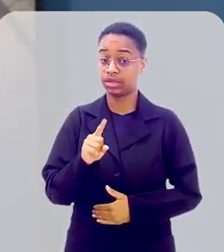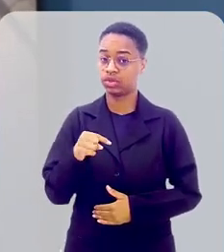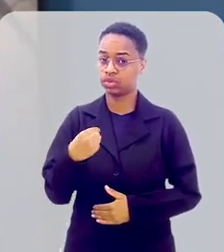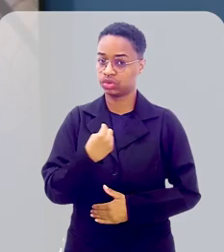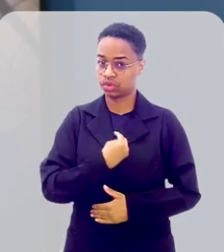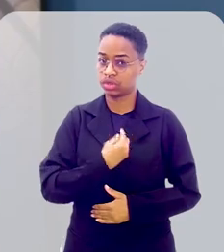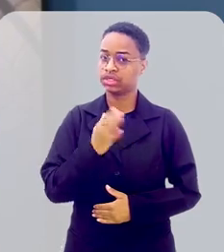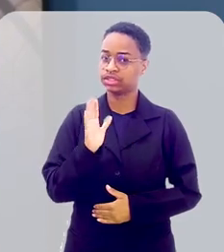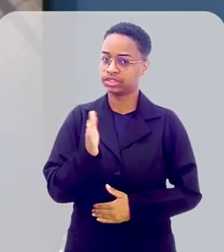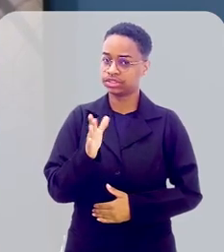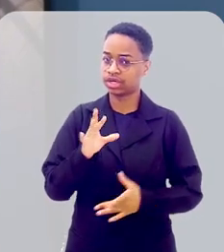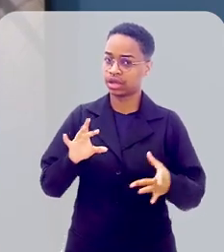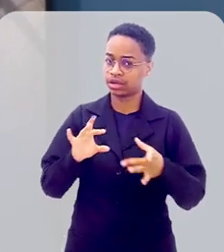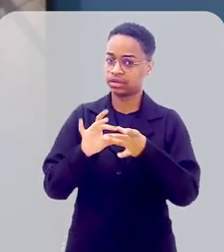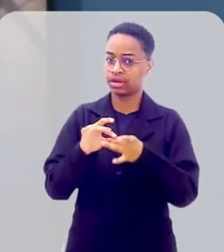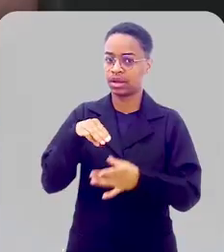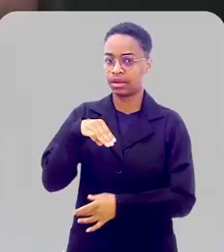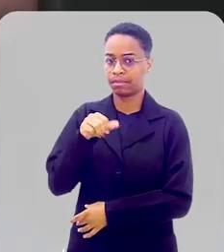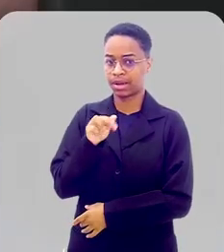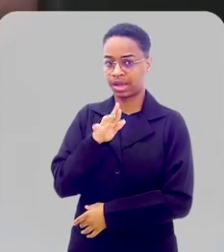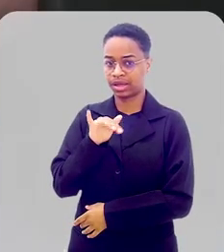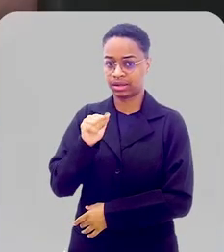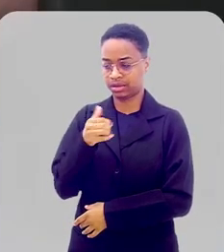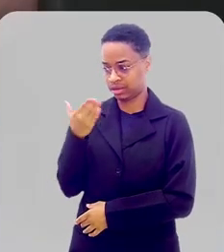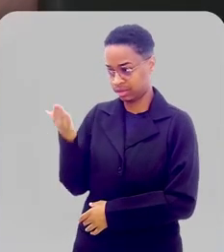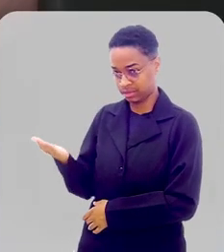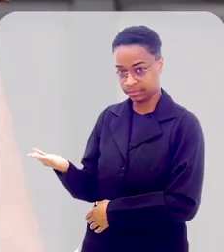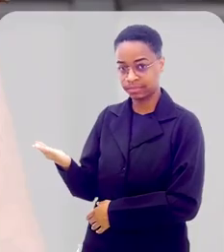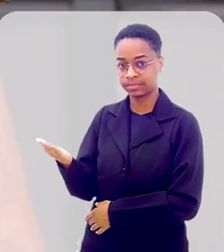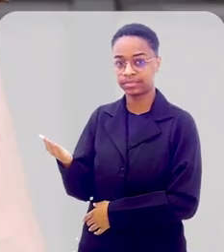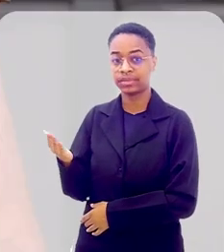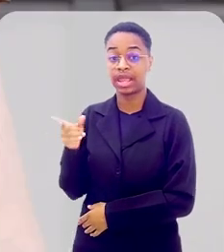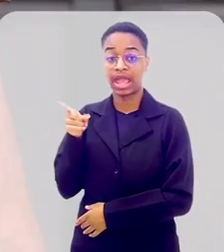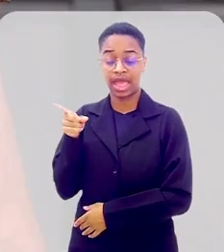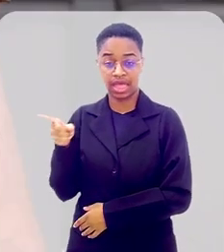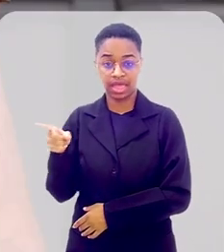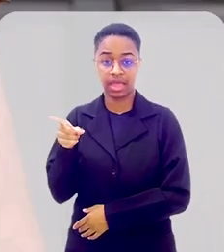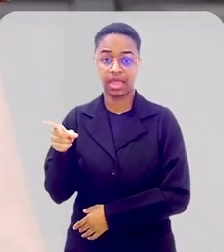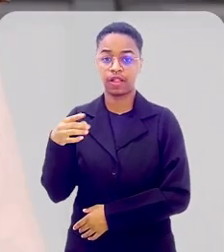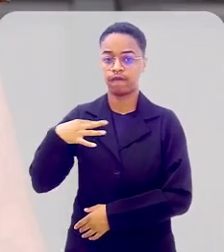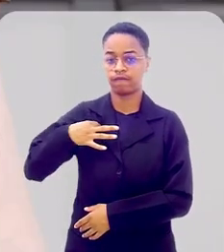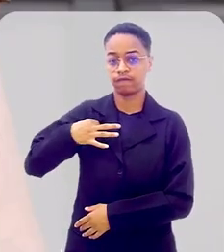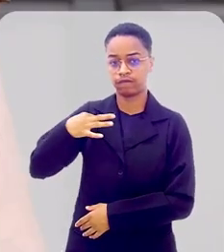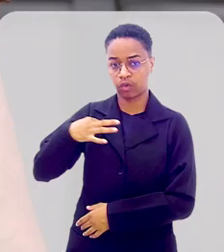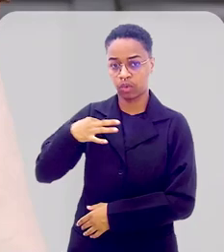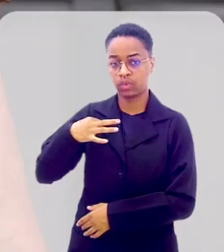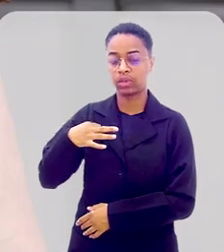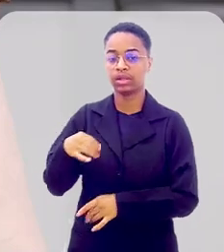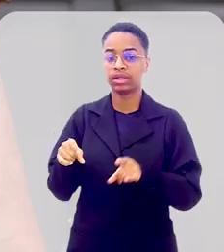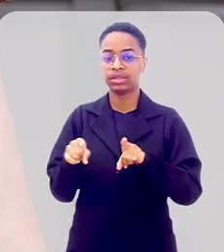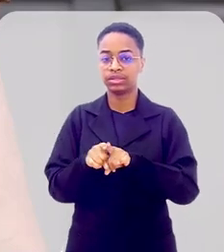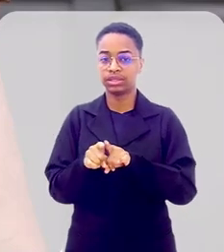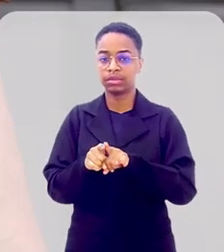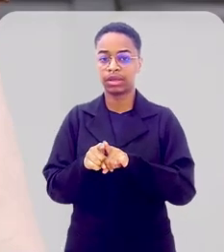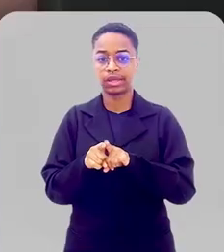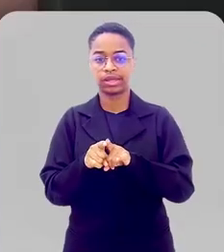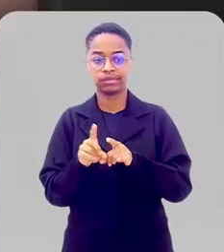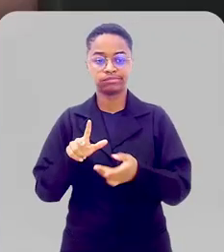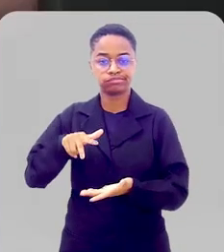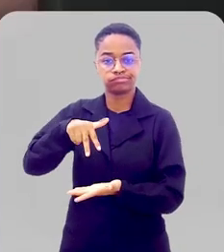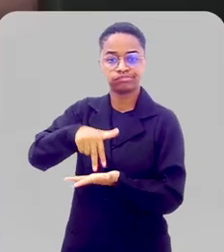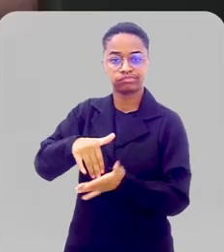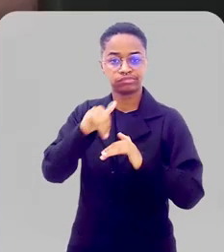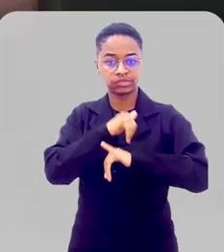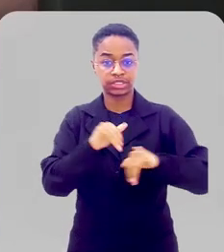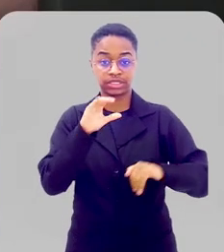estúdio nós já estamos com Maria das Graças Araújo, ela é voluntária e porta-voz do